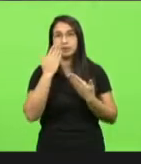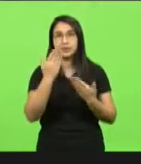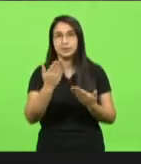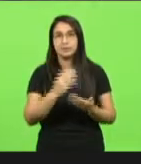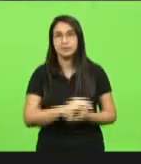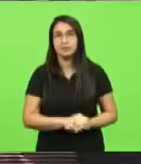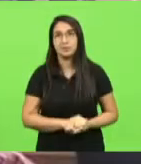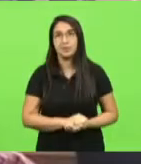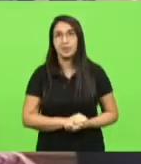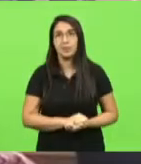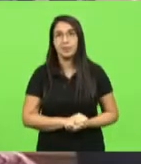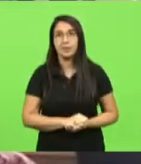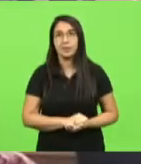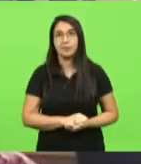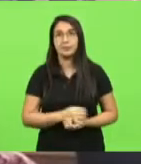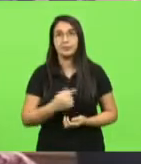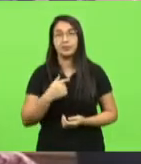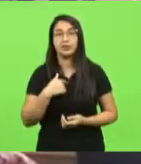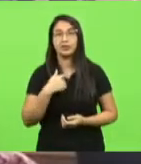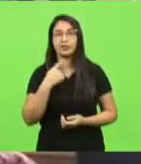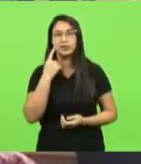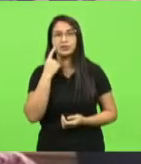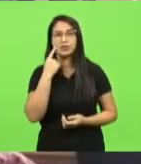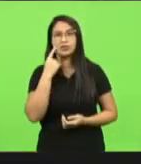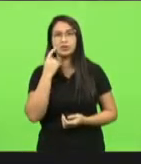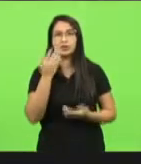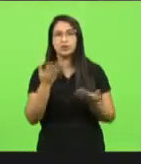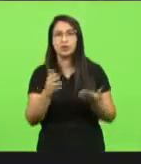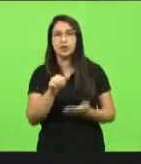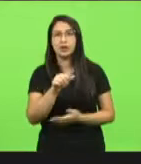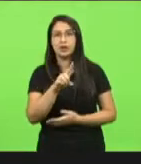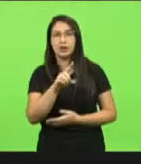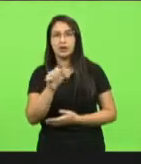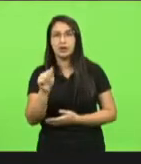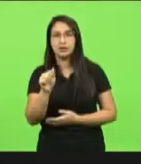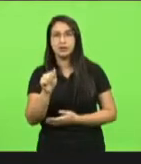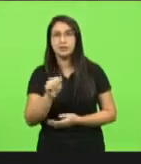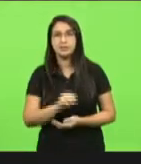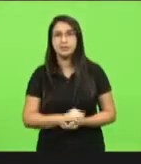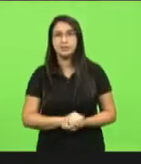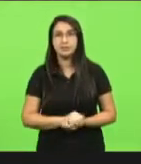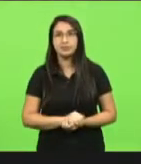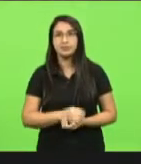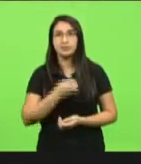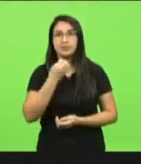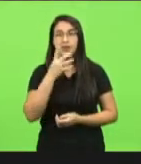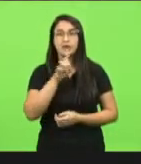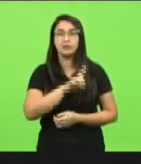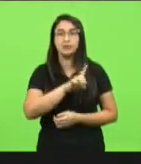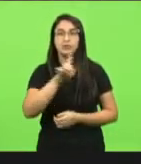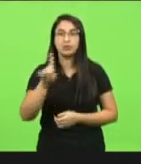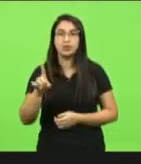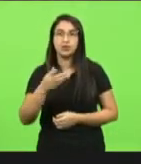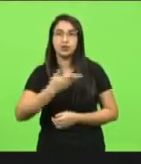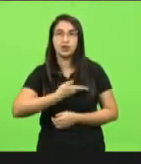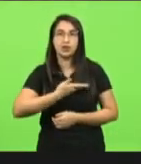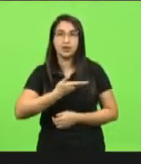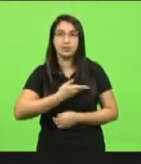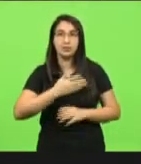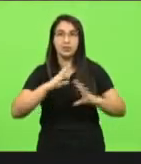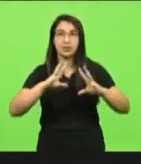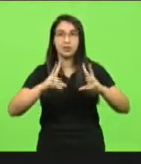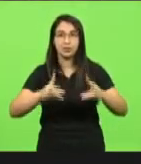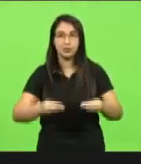Sargento Lima. vejo a mãozinha da deputada Ada de Luca. Bom dia, colegas. Bom dia a todos.